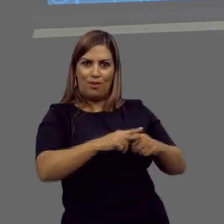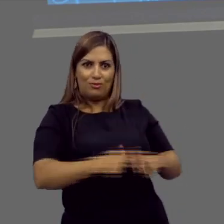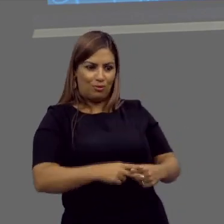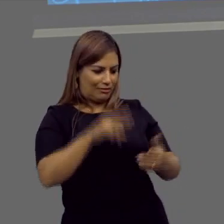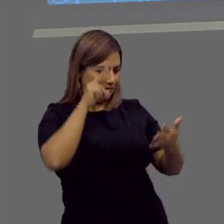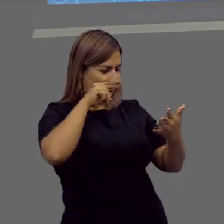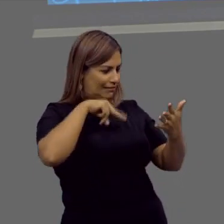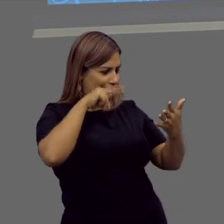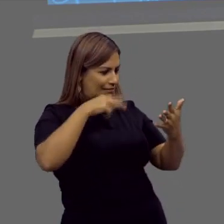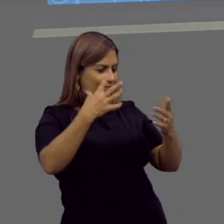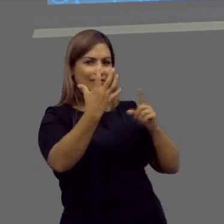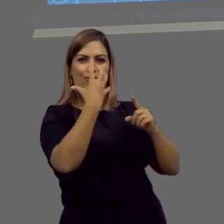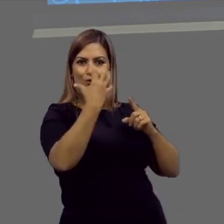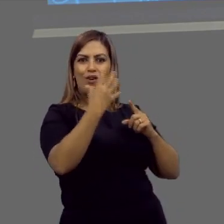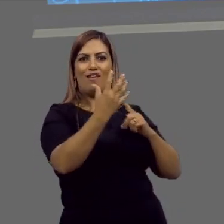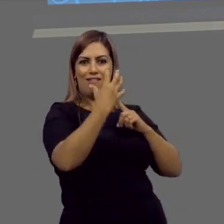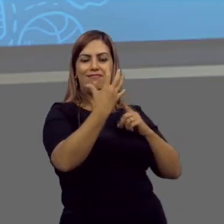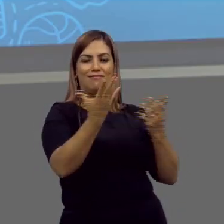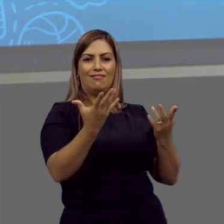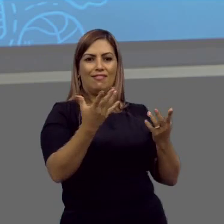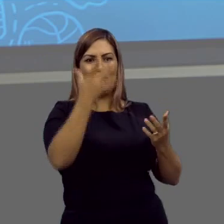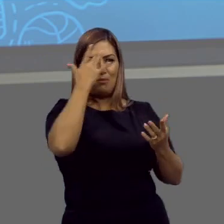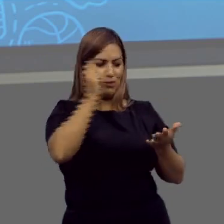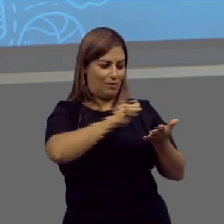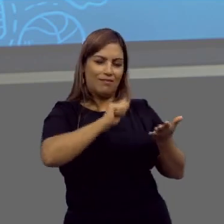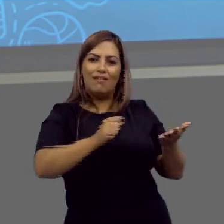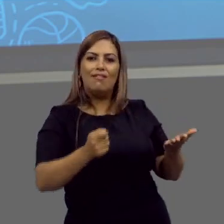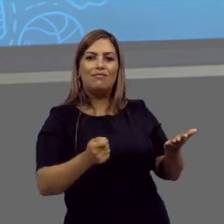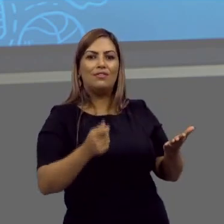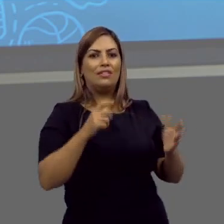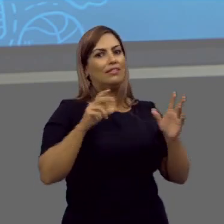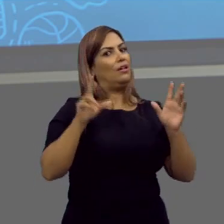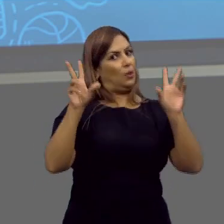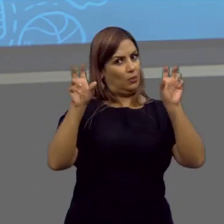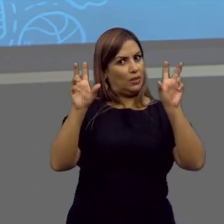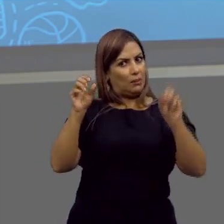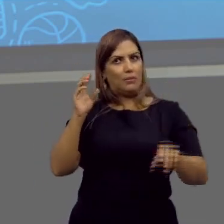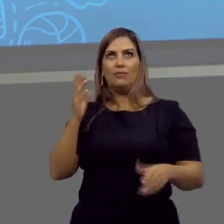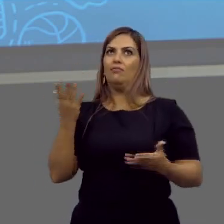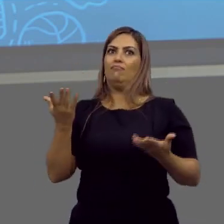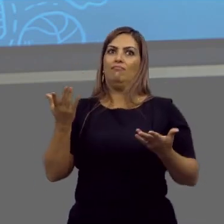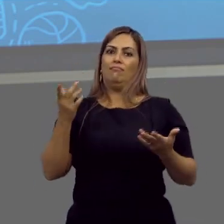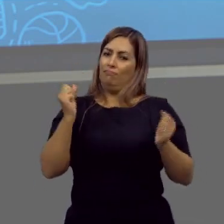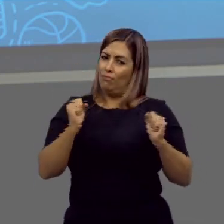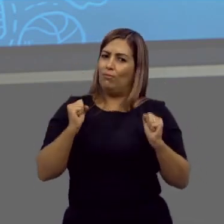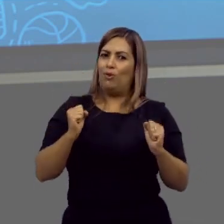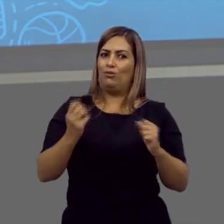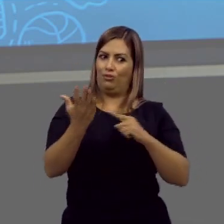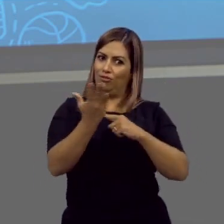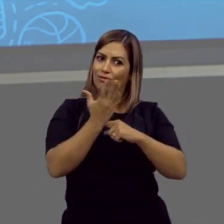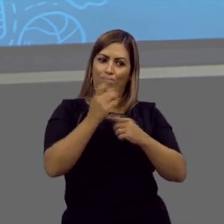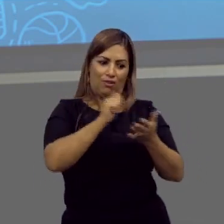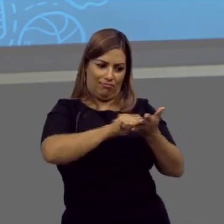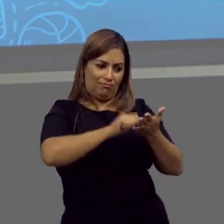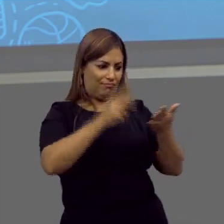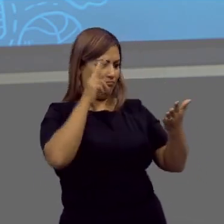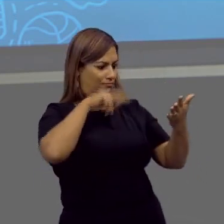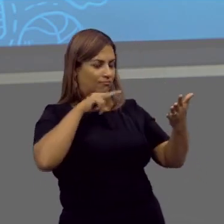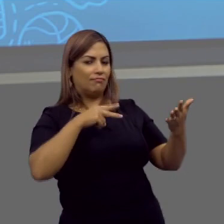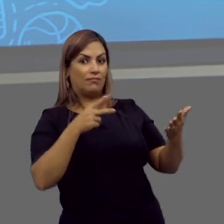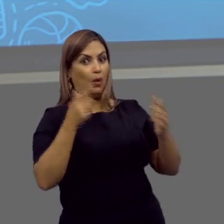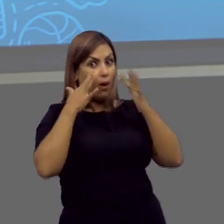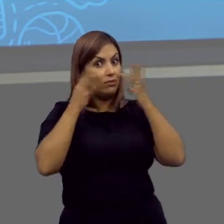entre o corretor e o candidato. Então, não será uma temática provavelmente direta, mas pode trazer como uma consequência.